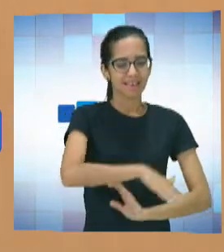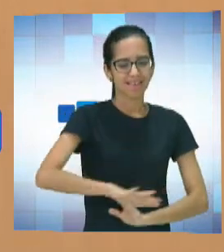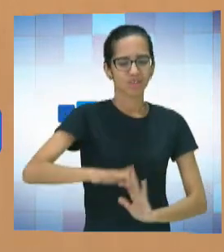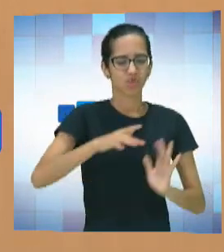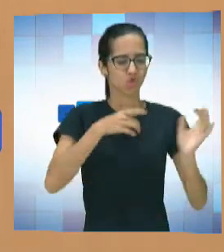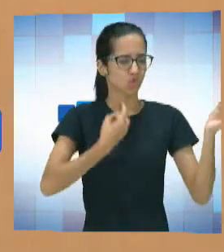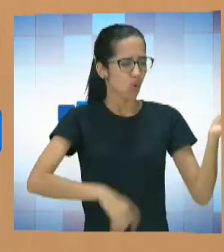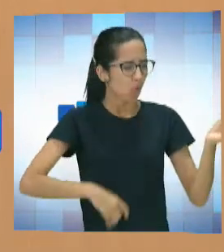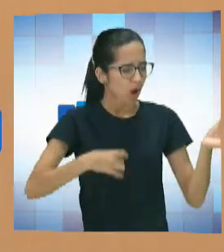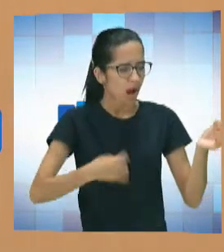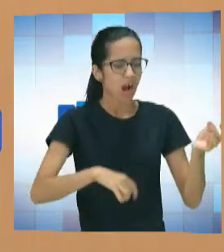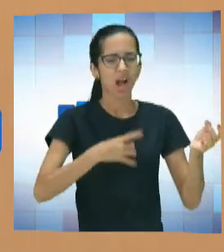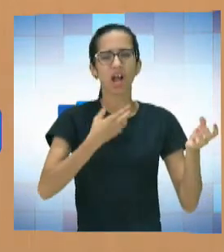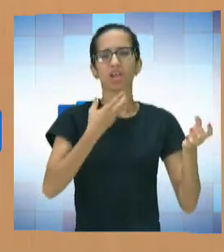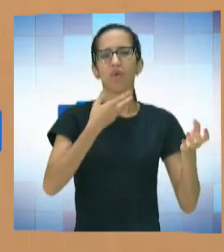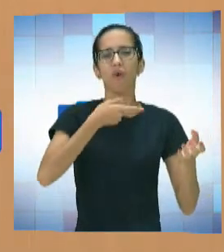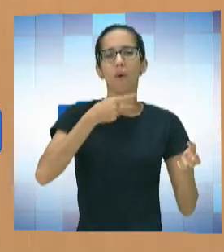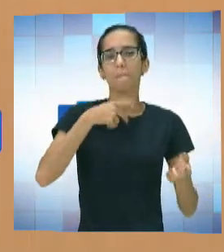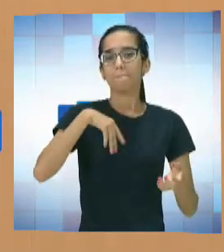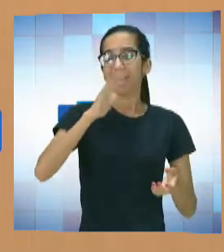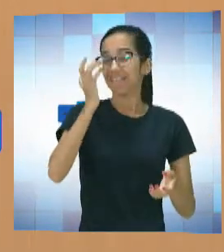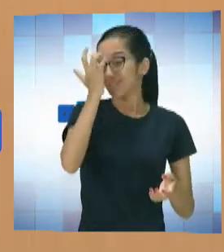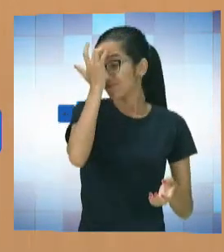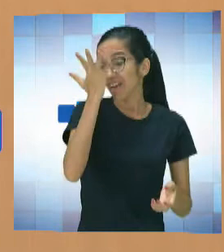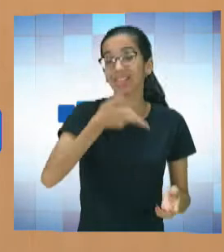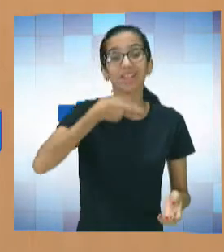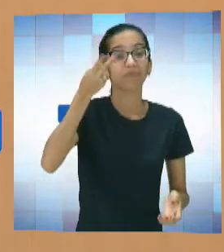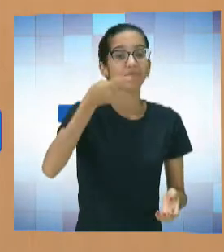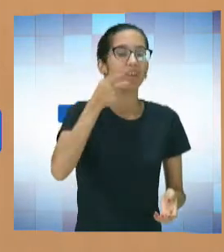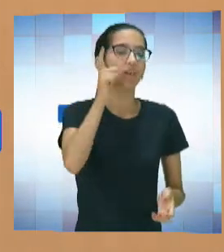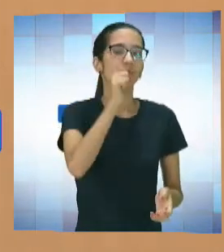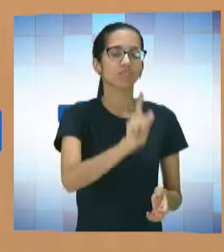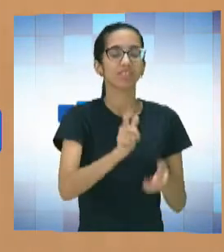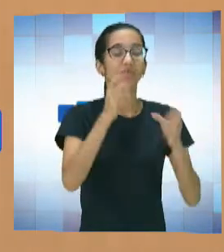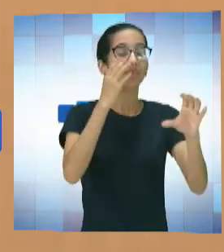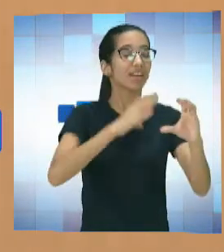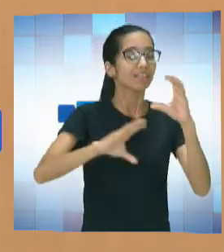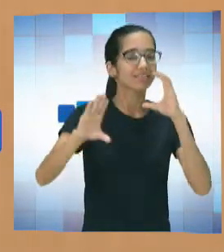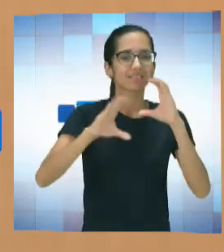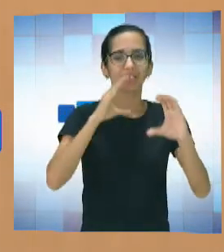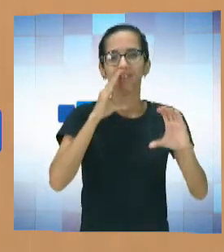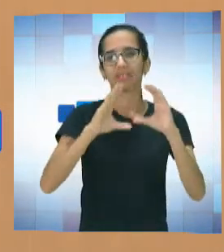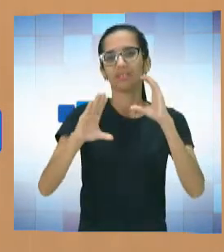crianças que tinham dificuldade em oralidade, que hoje estão oralizando, estão cantando. Então, assim,